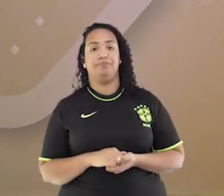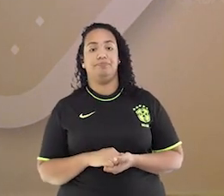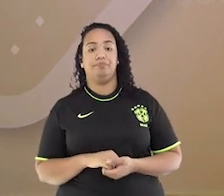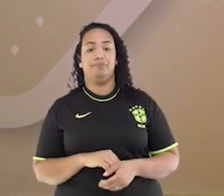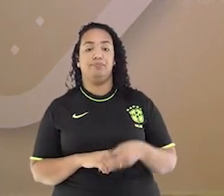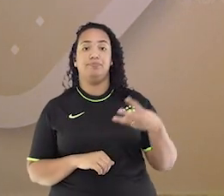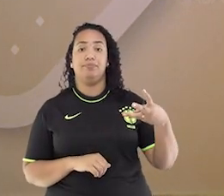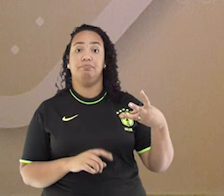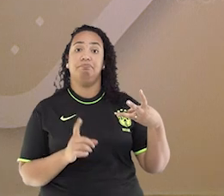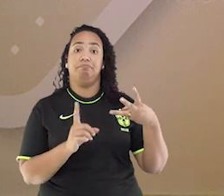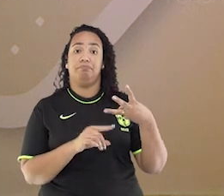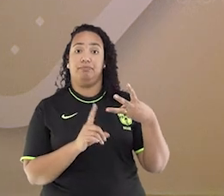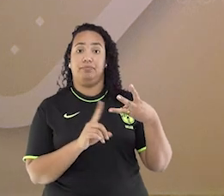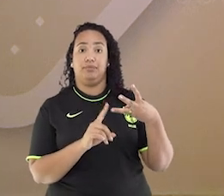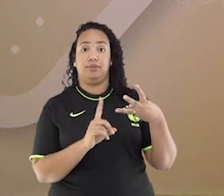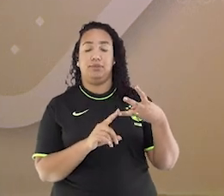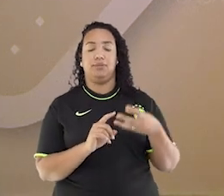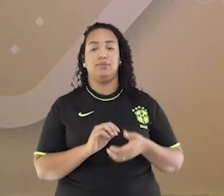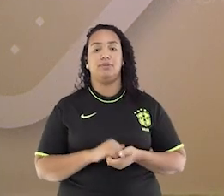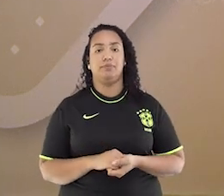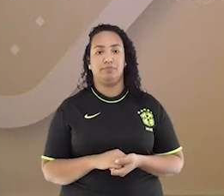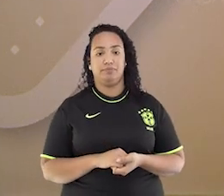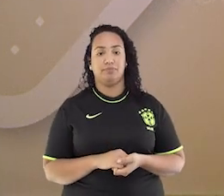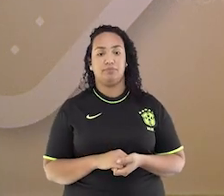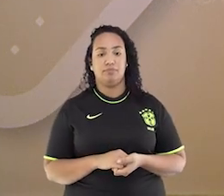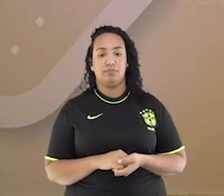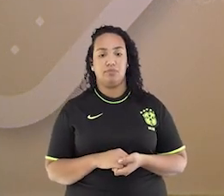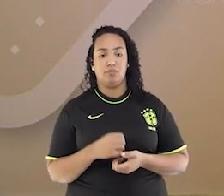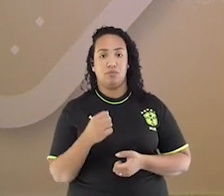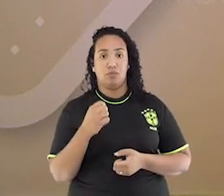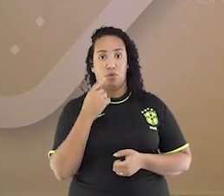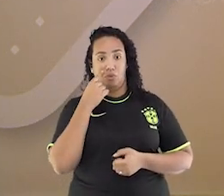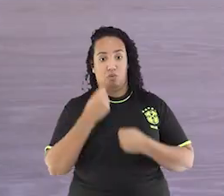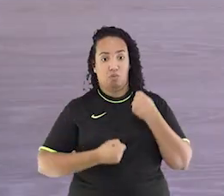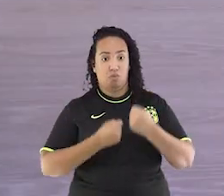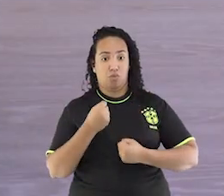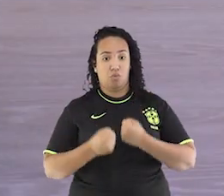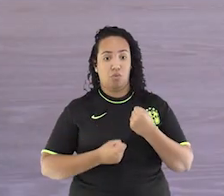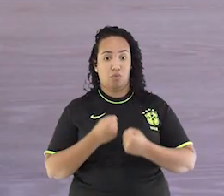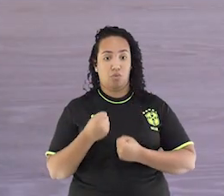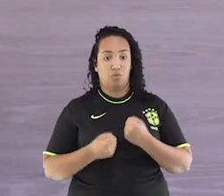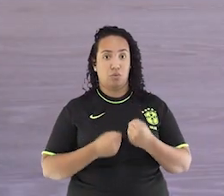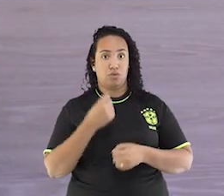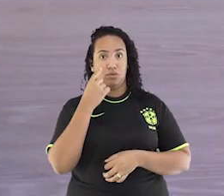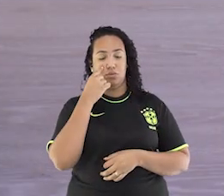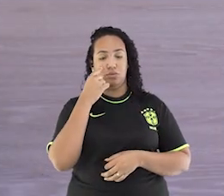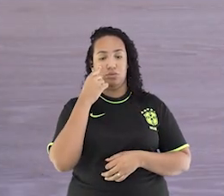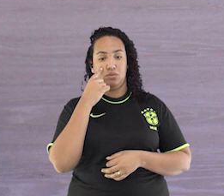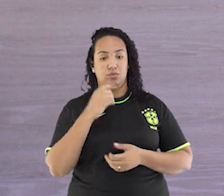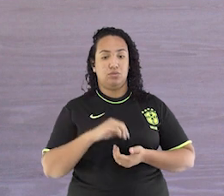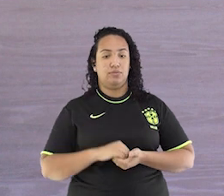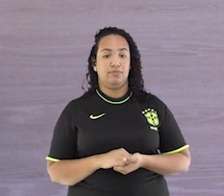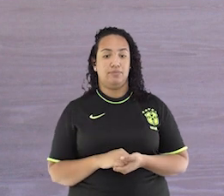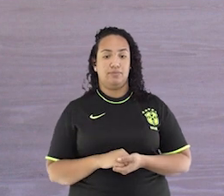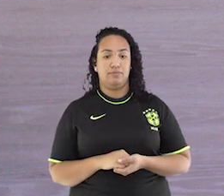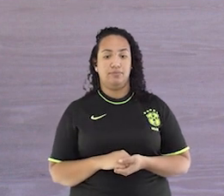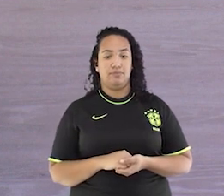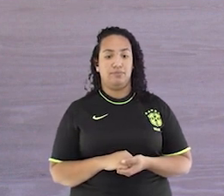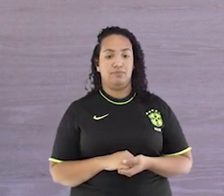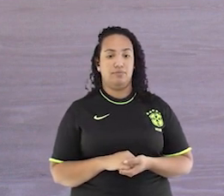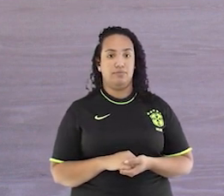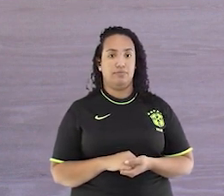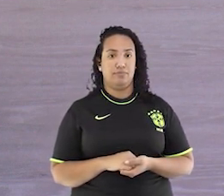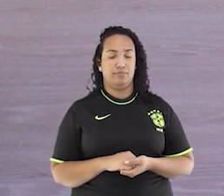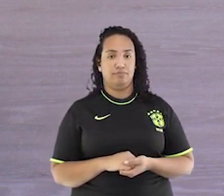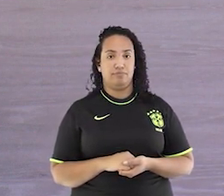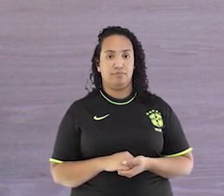exercício será a corrida frontal. Vai até o laranja. Volta. E